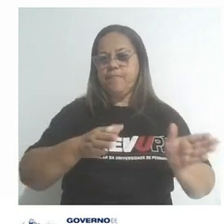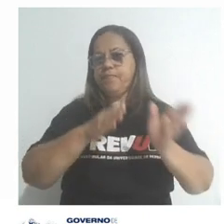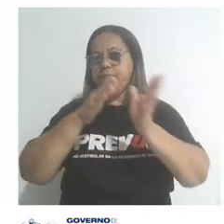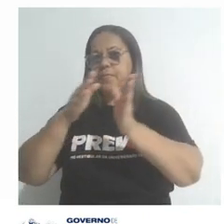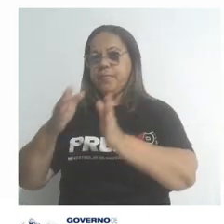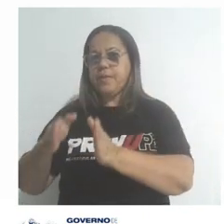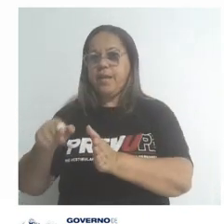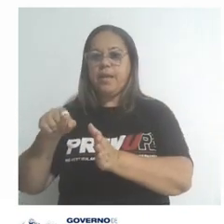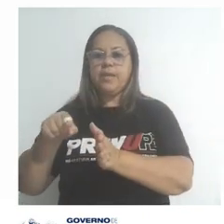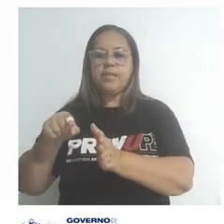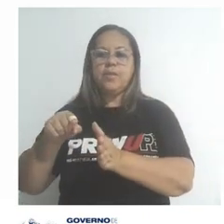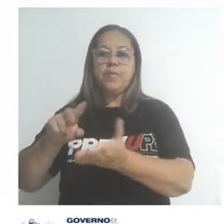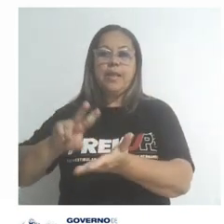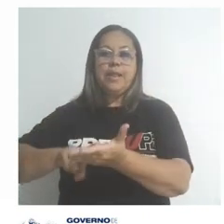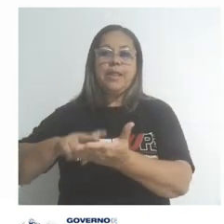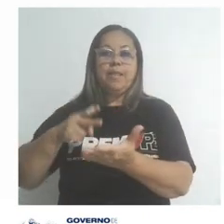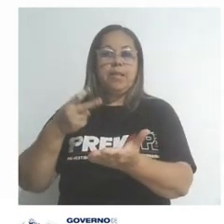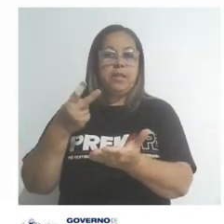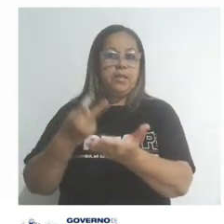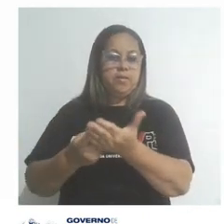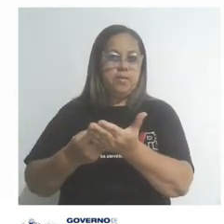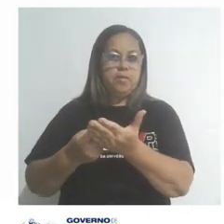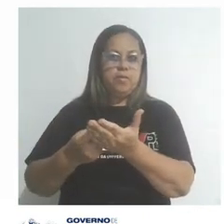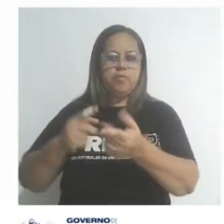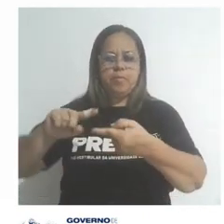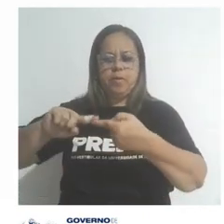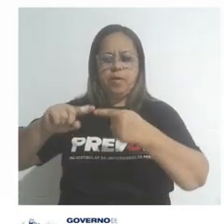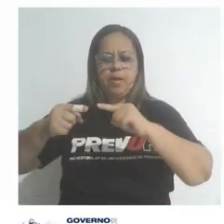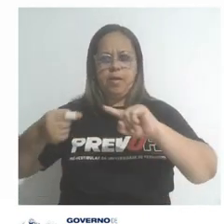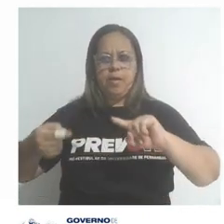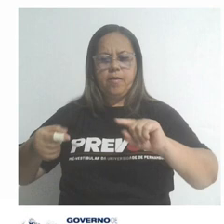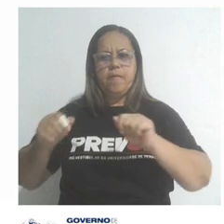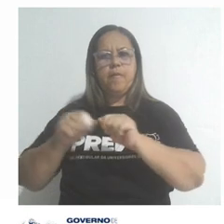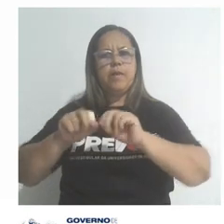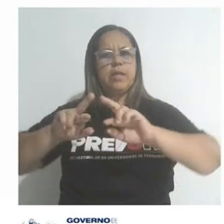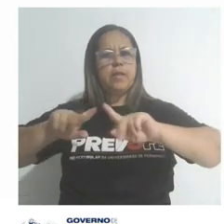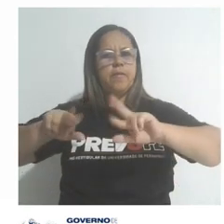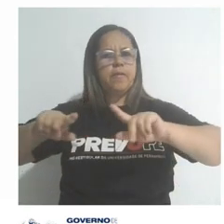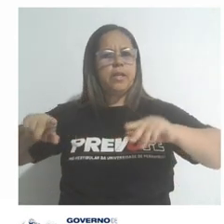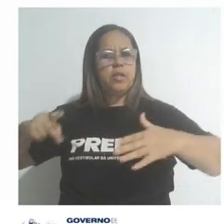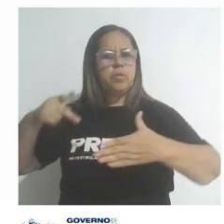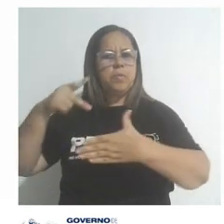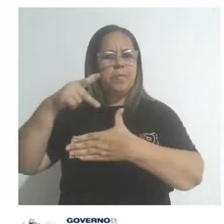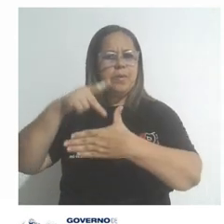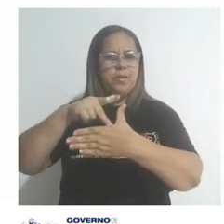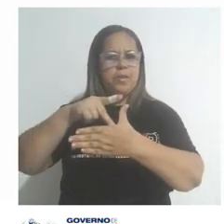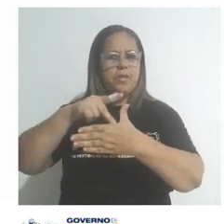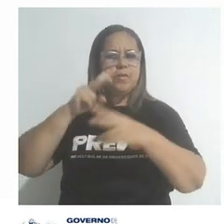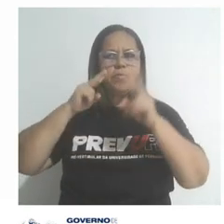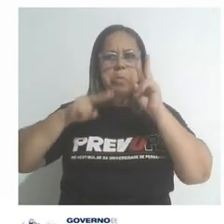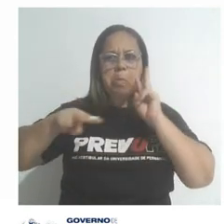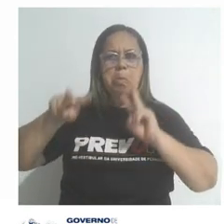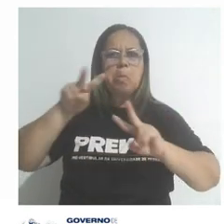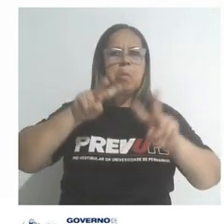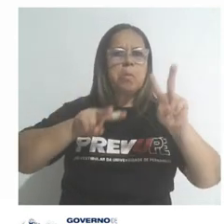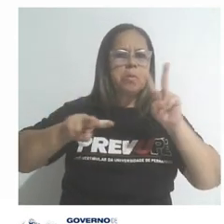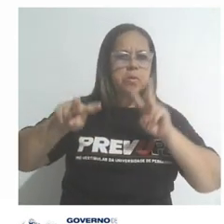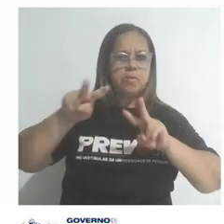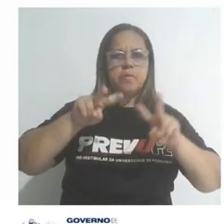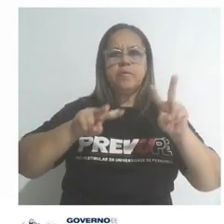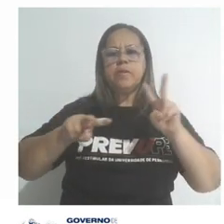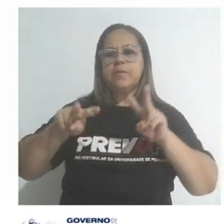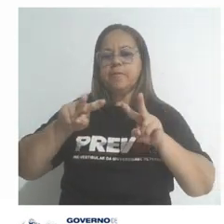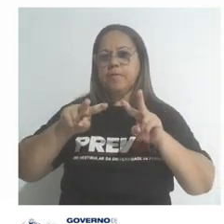chama tradução, quando eu vou pegar o RNA e eu vou fazer diferentes proteínas, como vocês estão vendo aí nesse esquema.